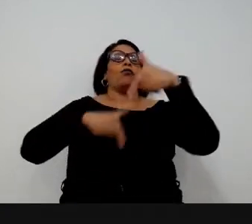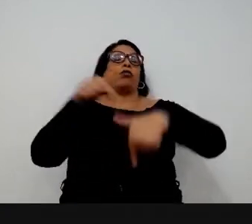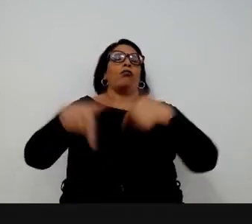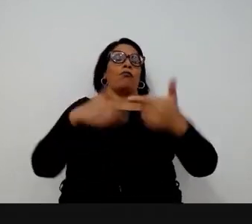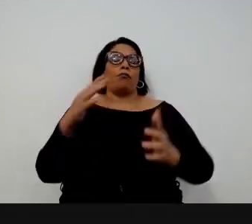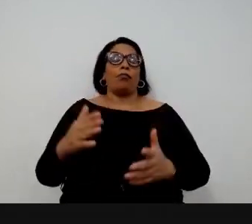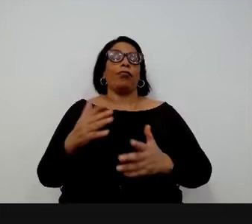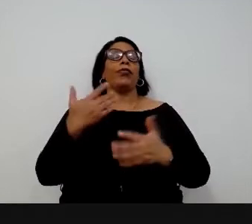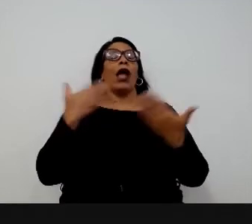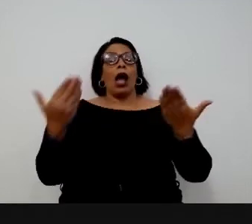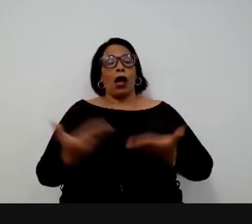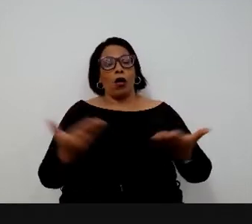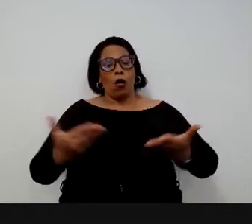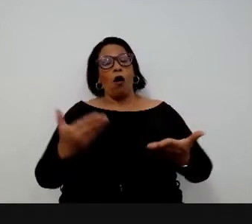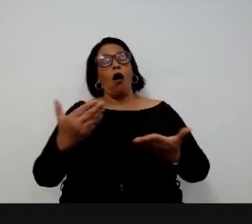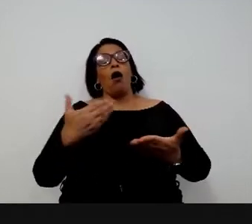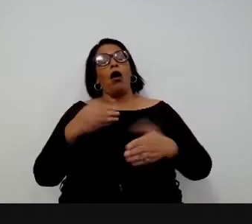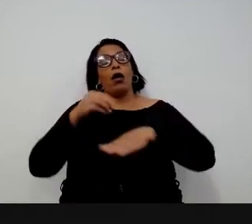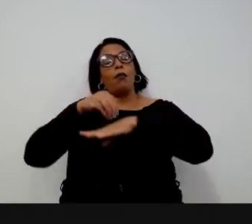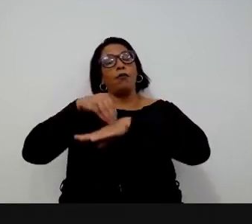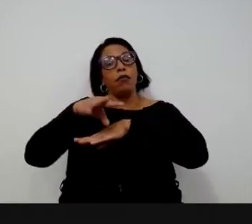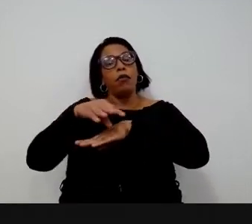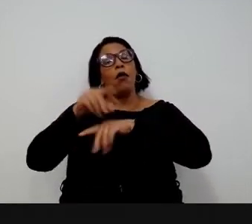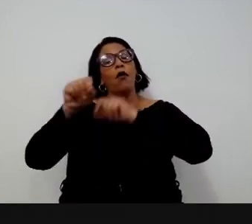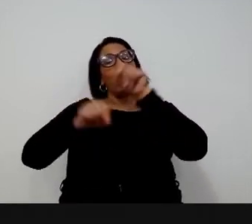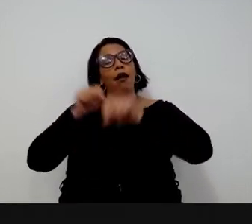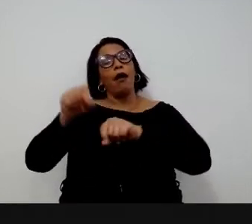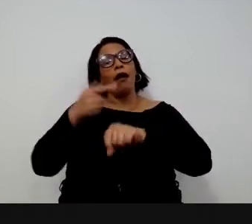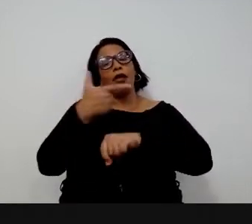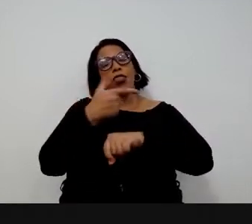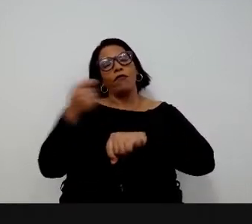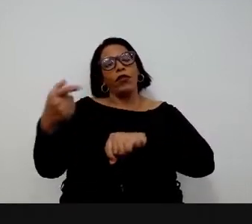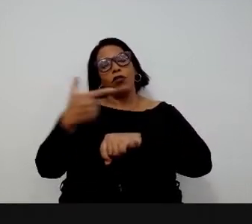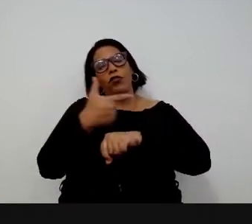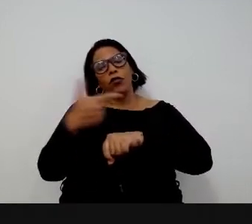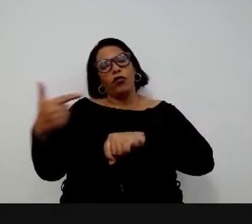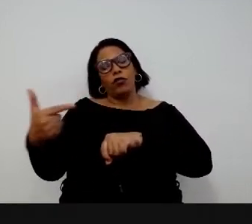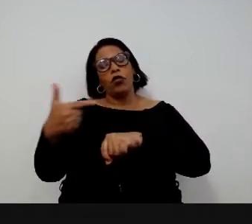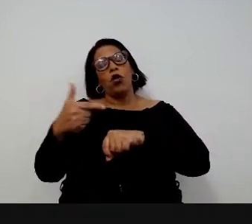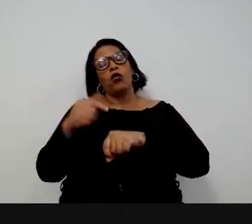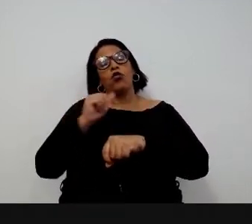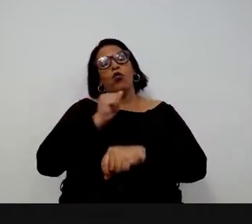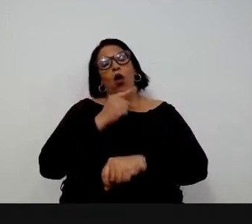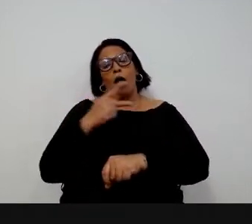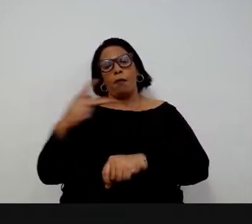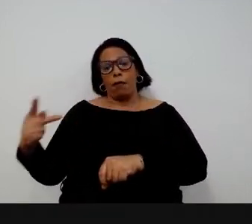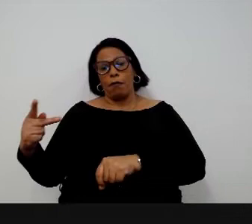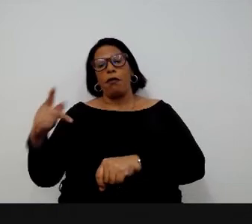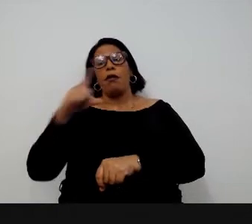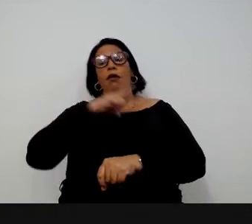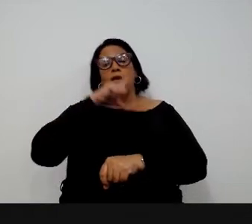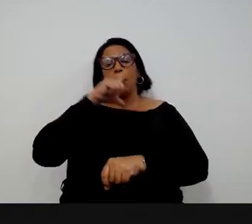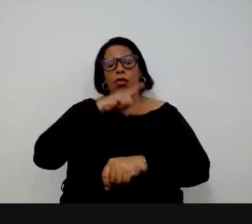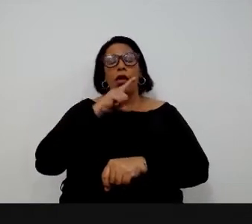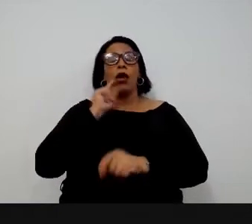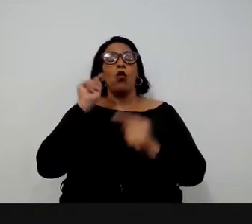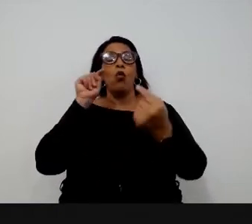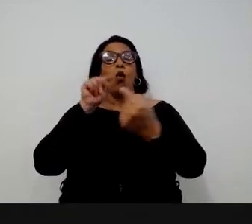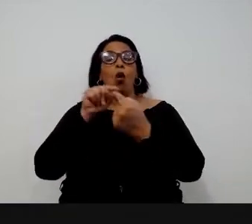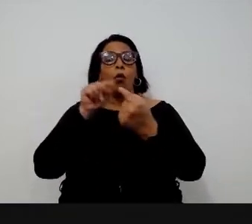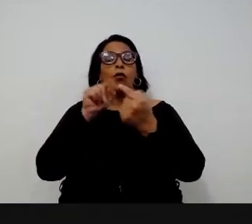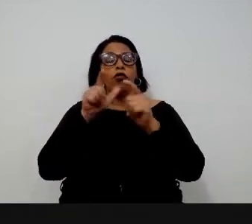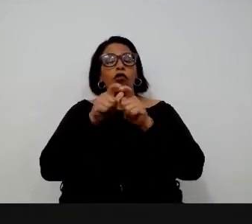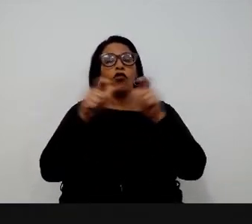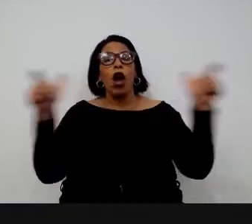política. E agora a gente lançou esse ano um aplicativo que tem o propósito de conseguir